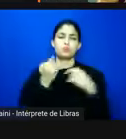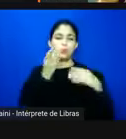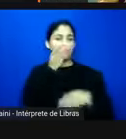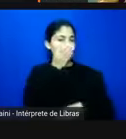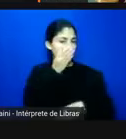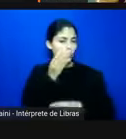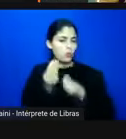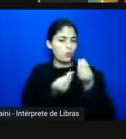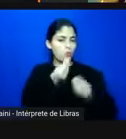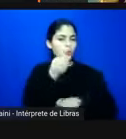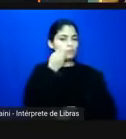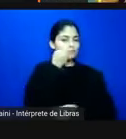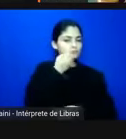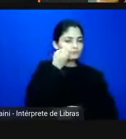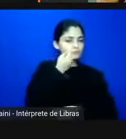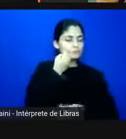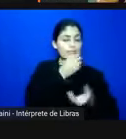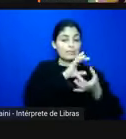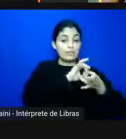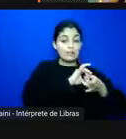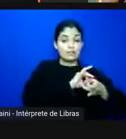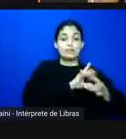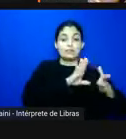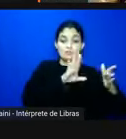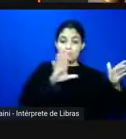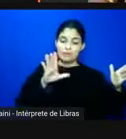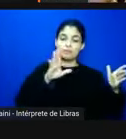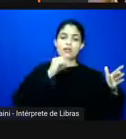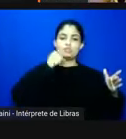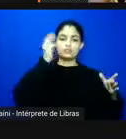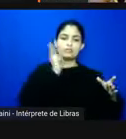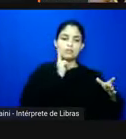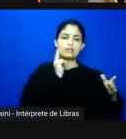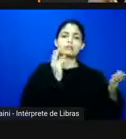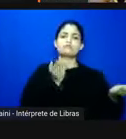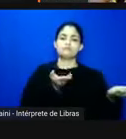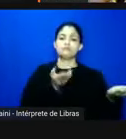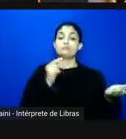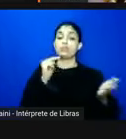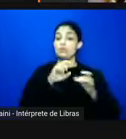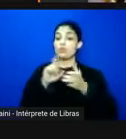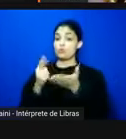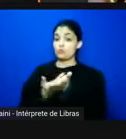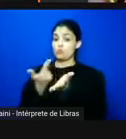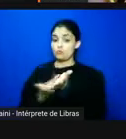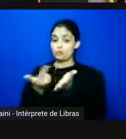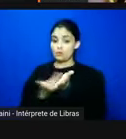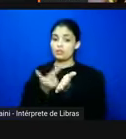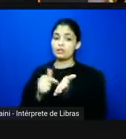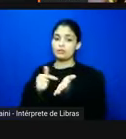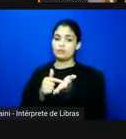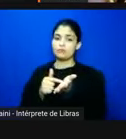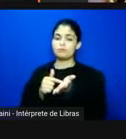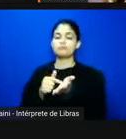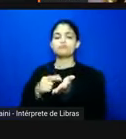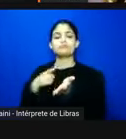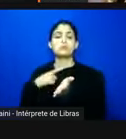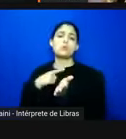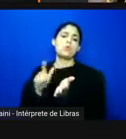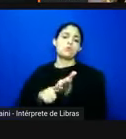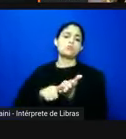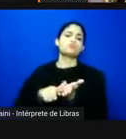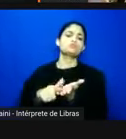das experiências da liberdade negra e o livro ainda que os jornais sejam do século 20